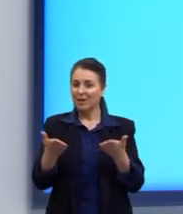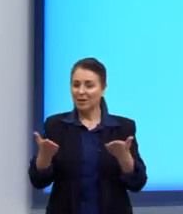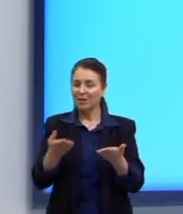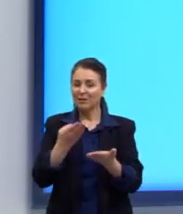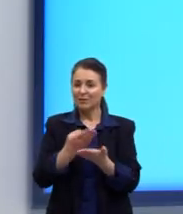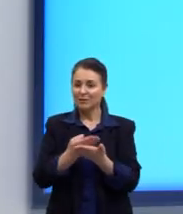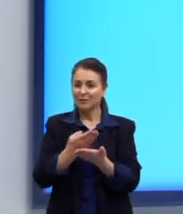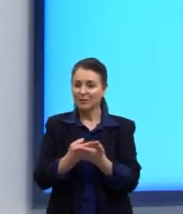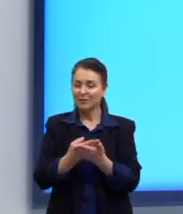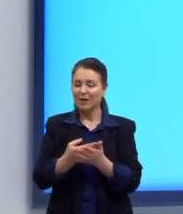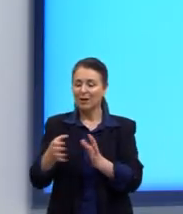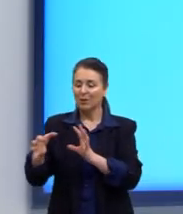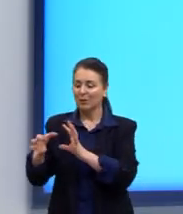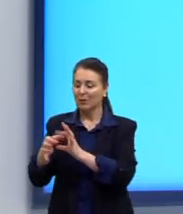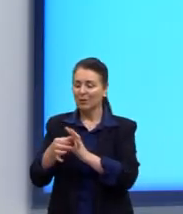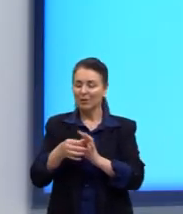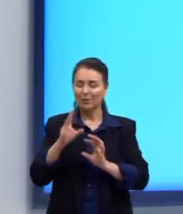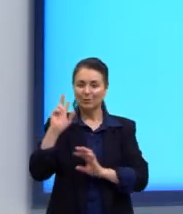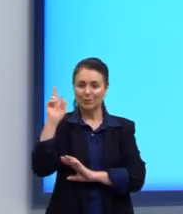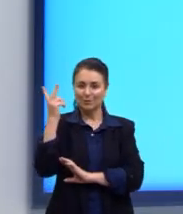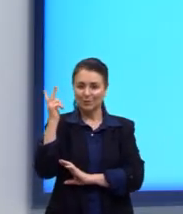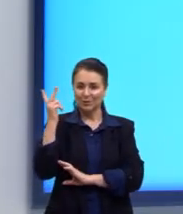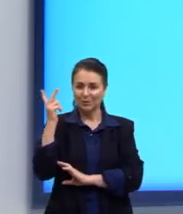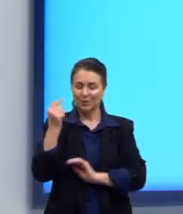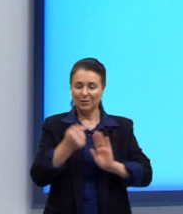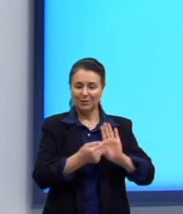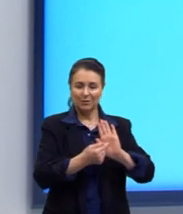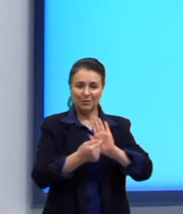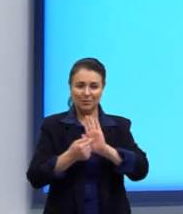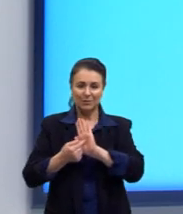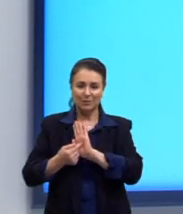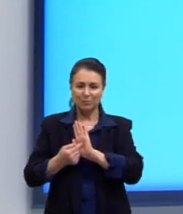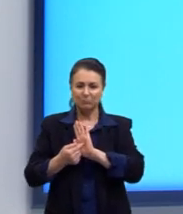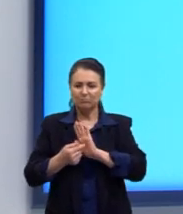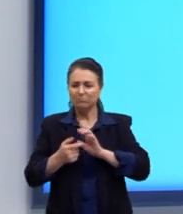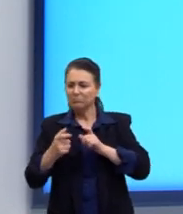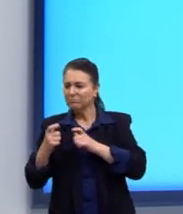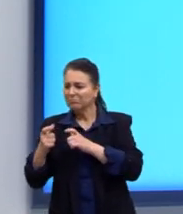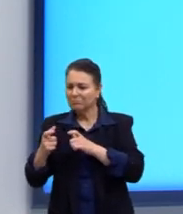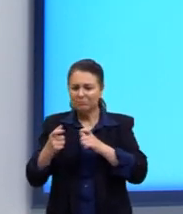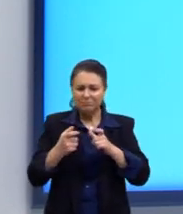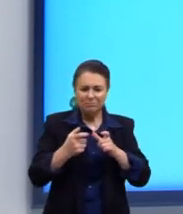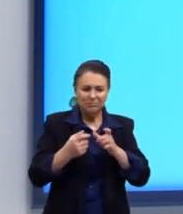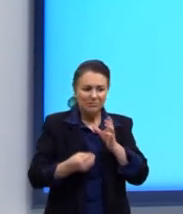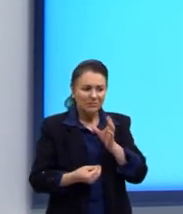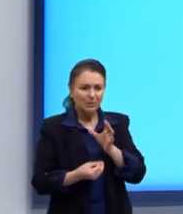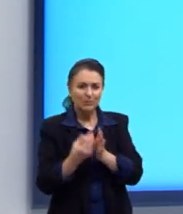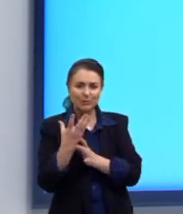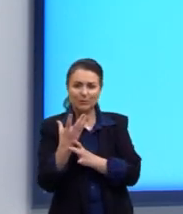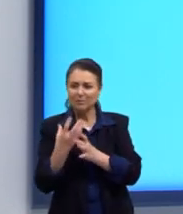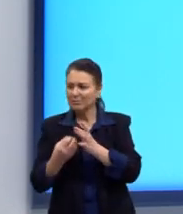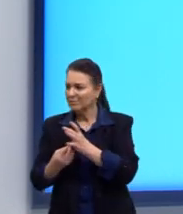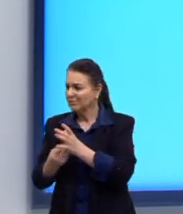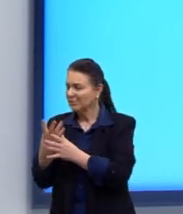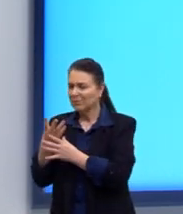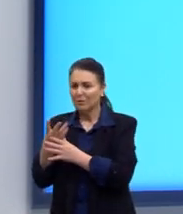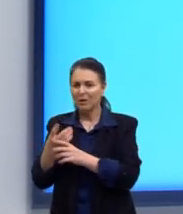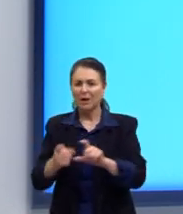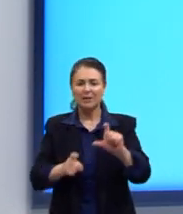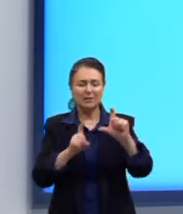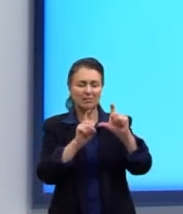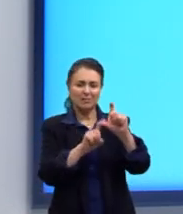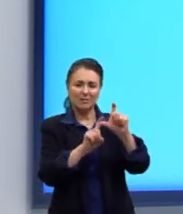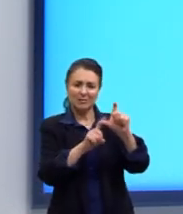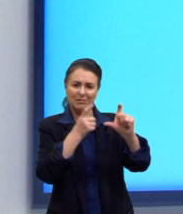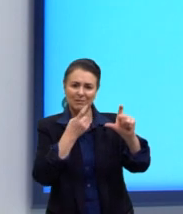pouquinho de contexto histórico. Vamos trazer aí de onde surgiram nessas nossas expressões